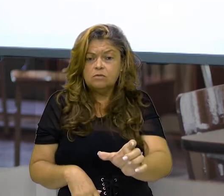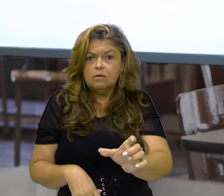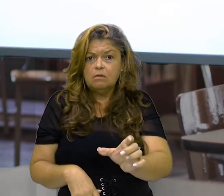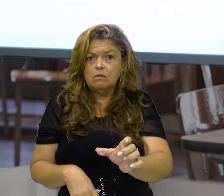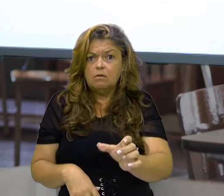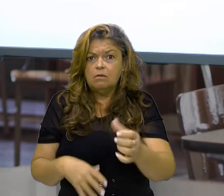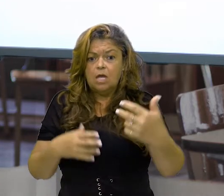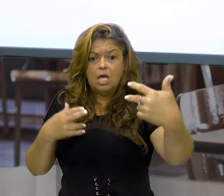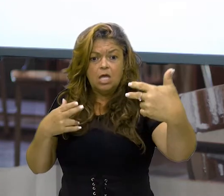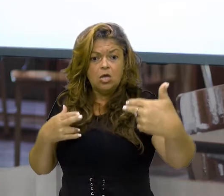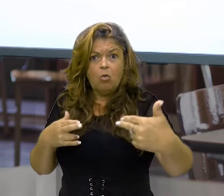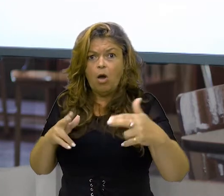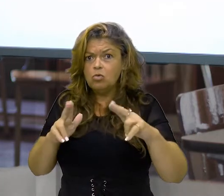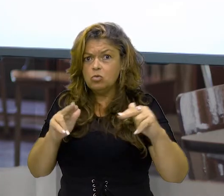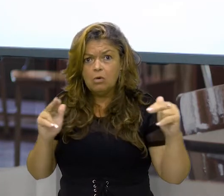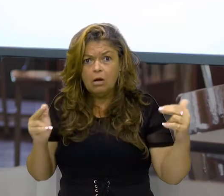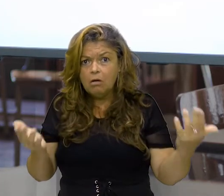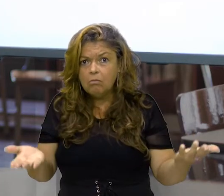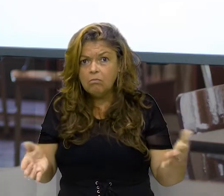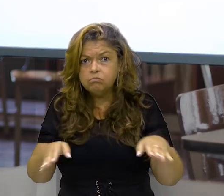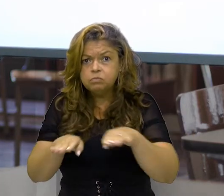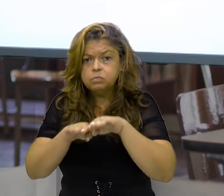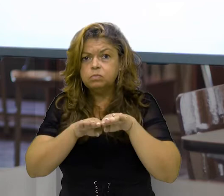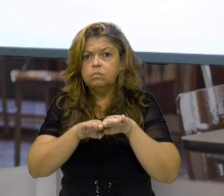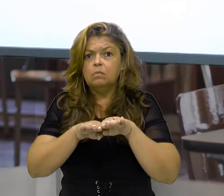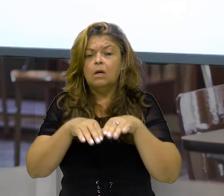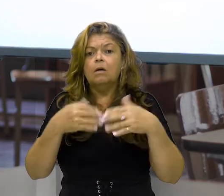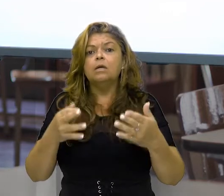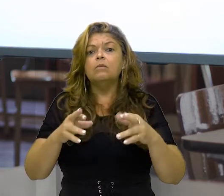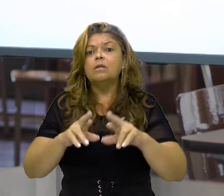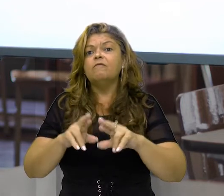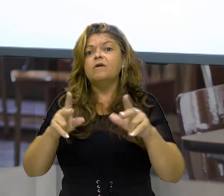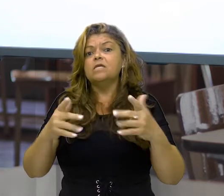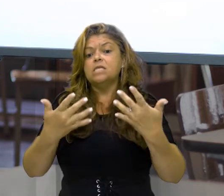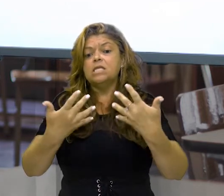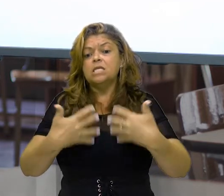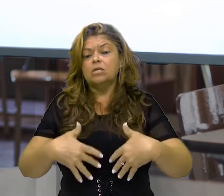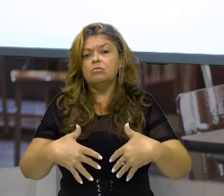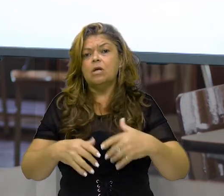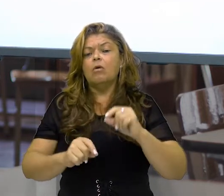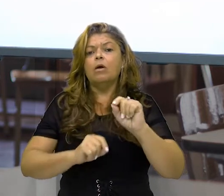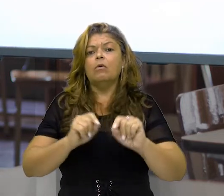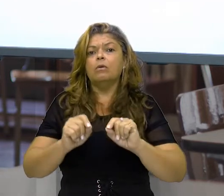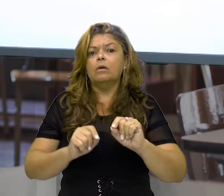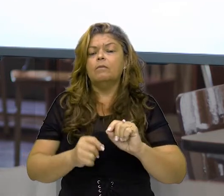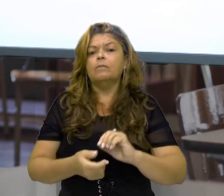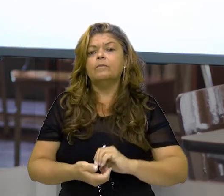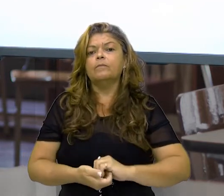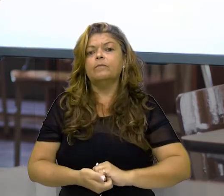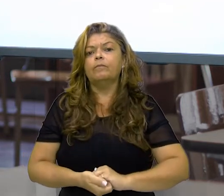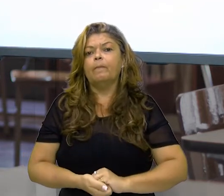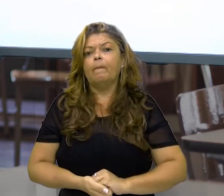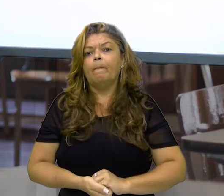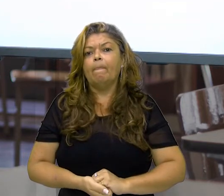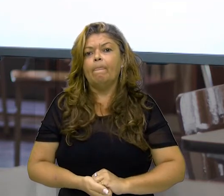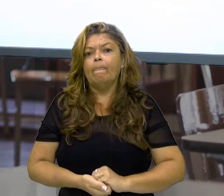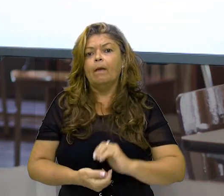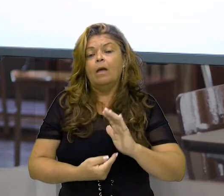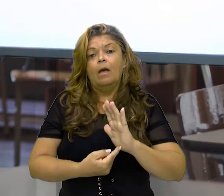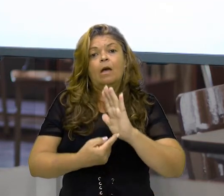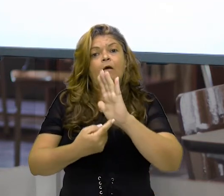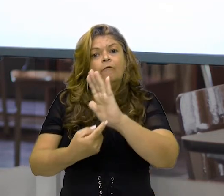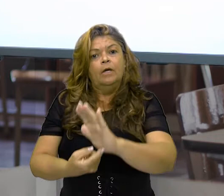igual. Então, a diferença natural, entenda bem, está referente às